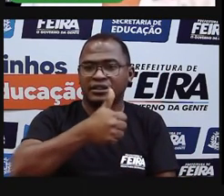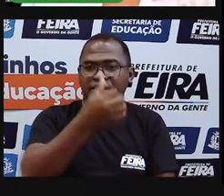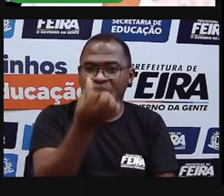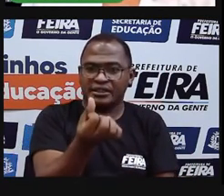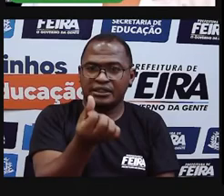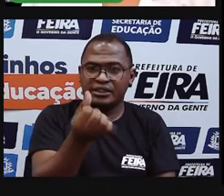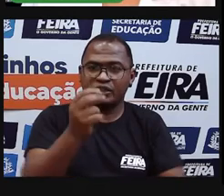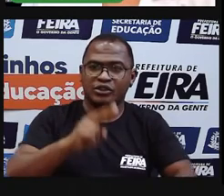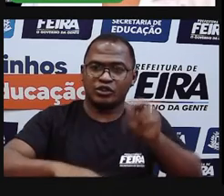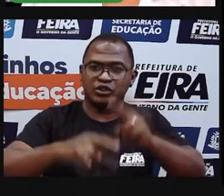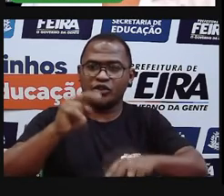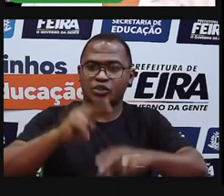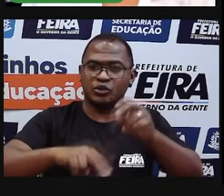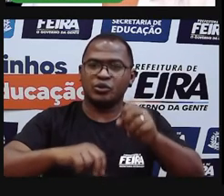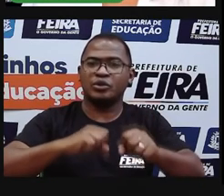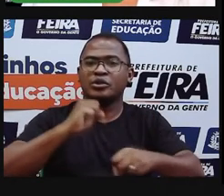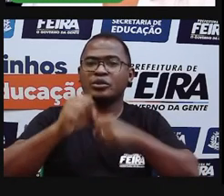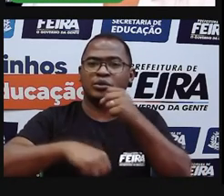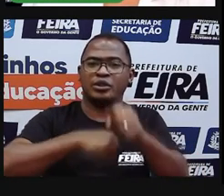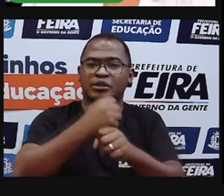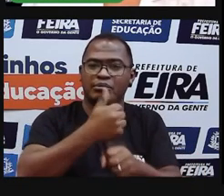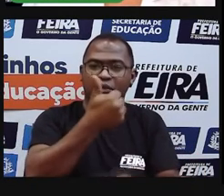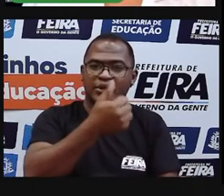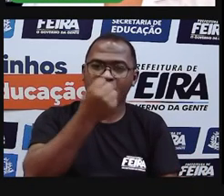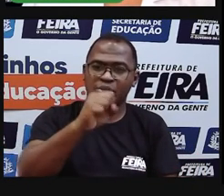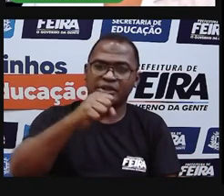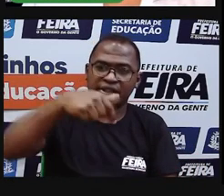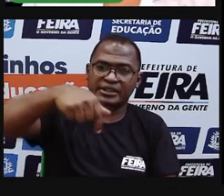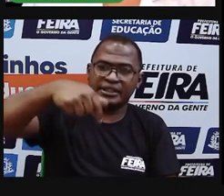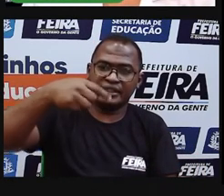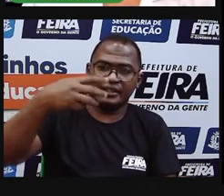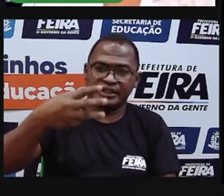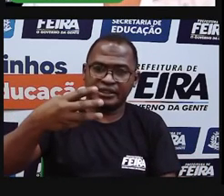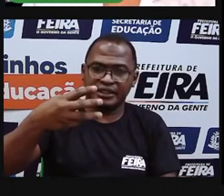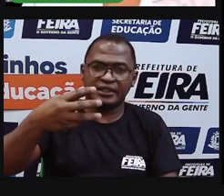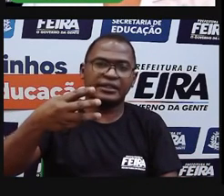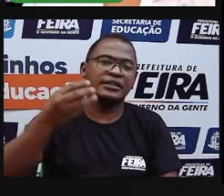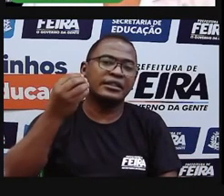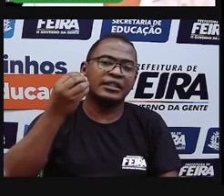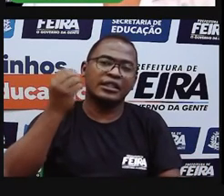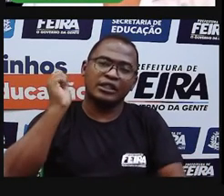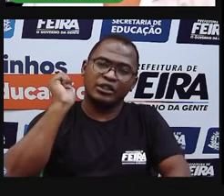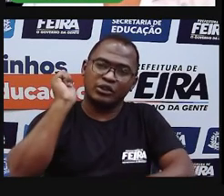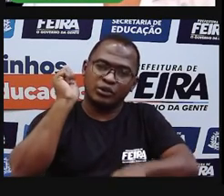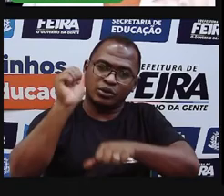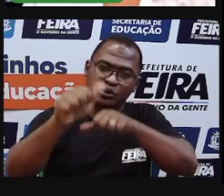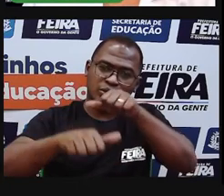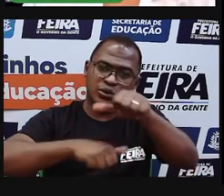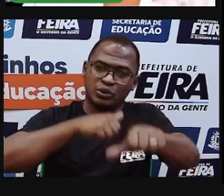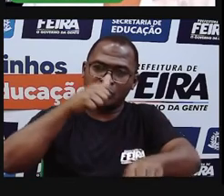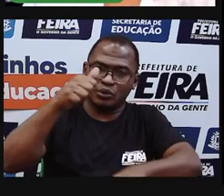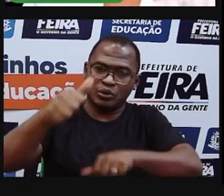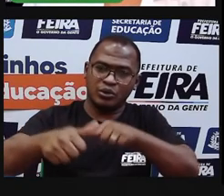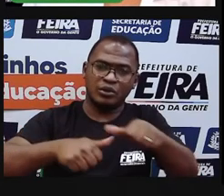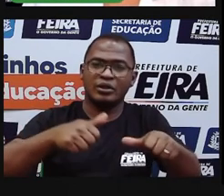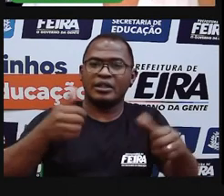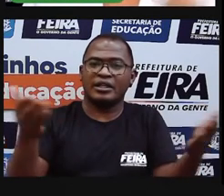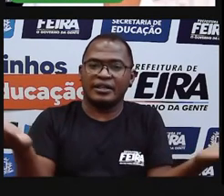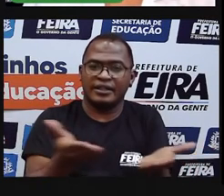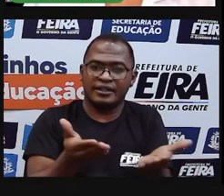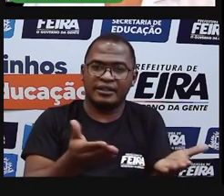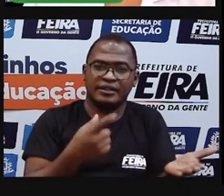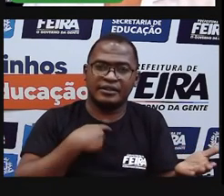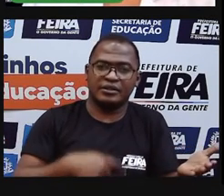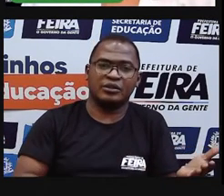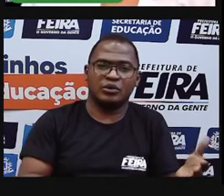1320, de 16 de junho de 1873, elevou a nossa vila à categoria de cidade, porque